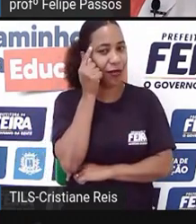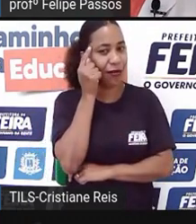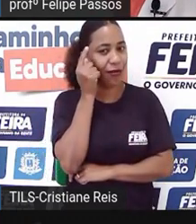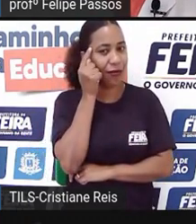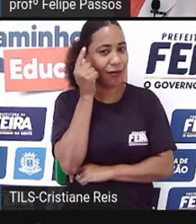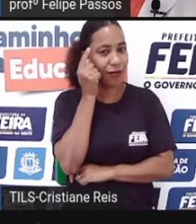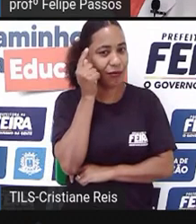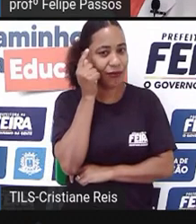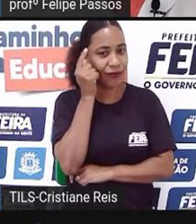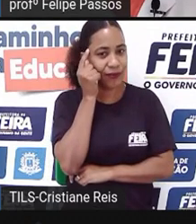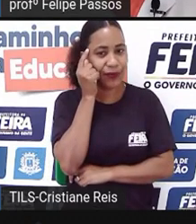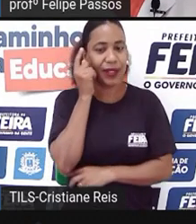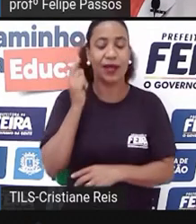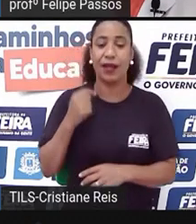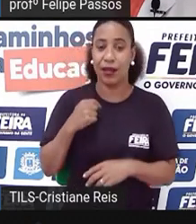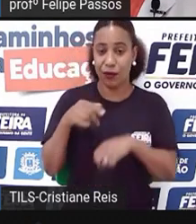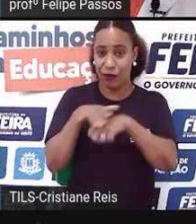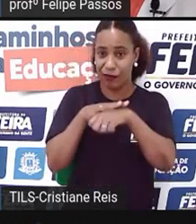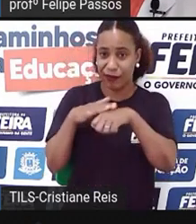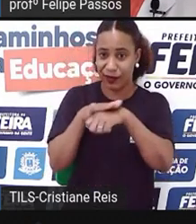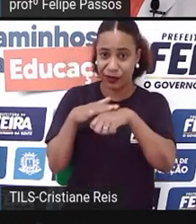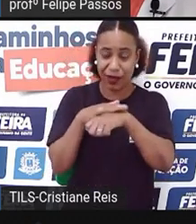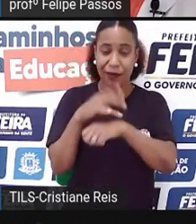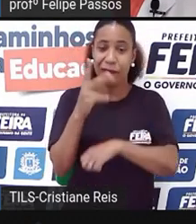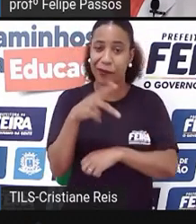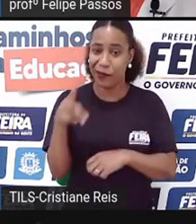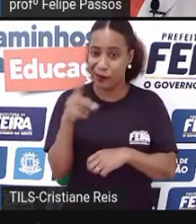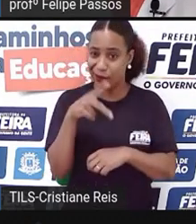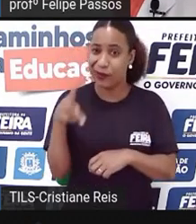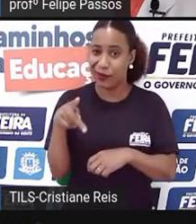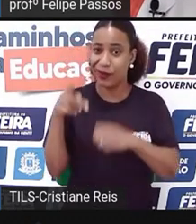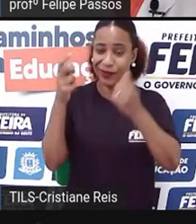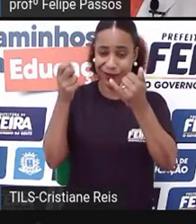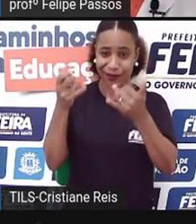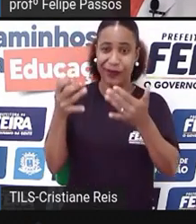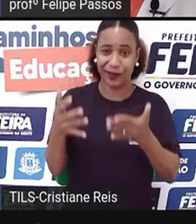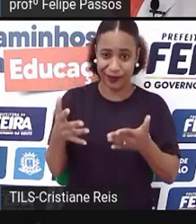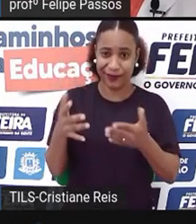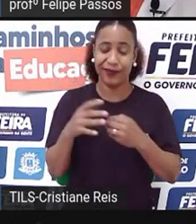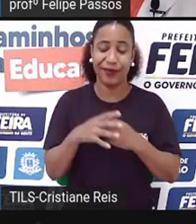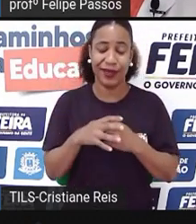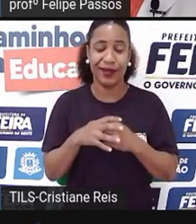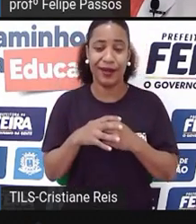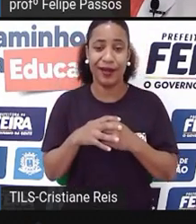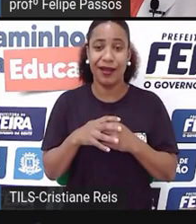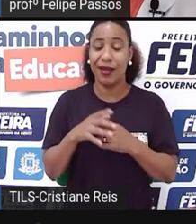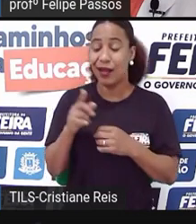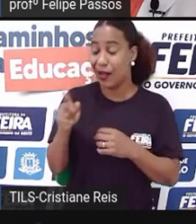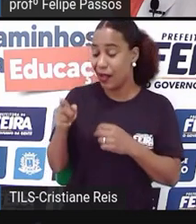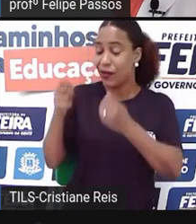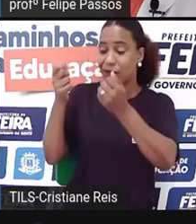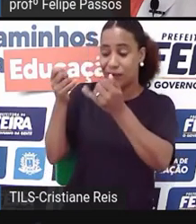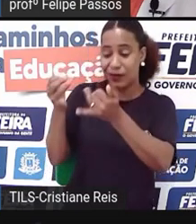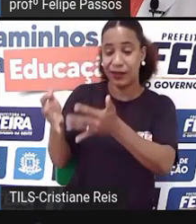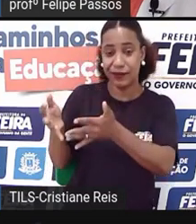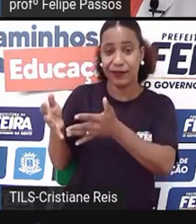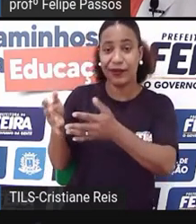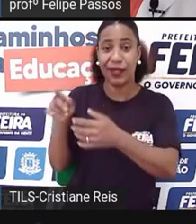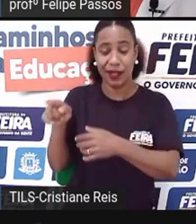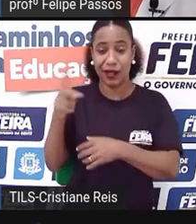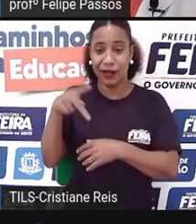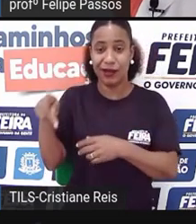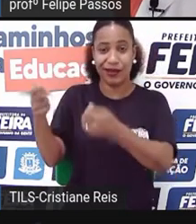conversando com uma professora, falando com isso, que ela comentou que ela só conseguiu pensar,